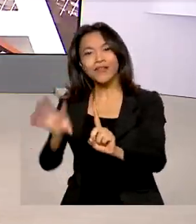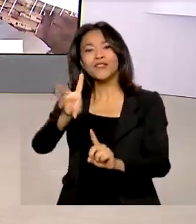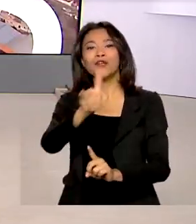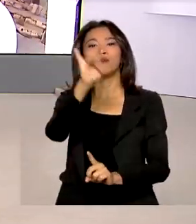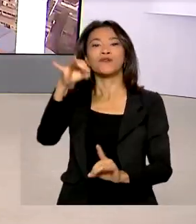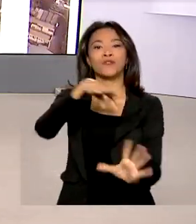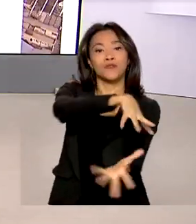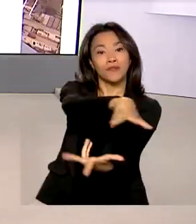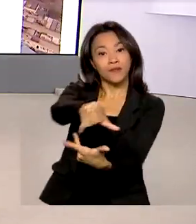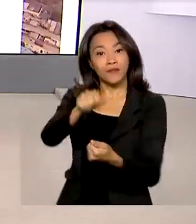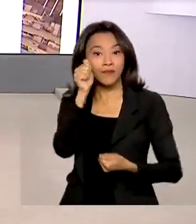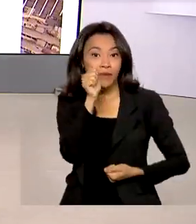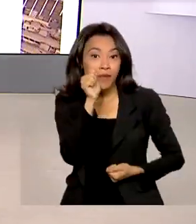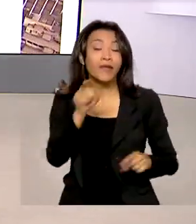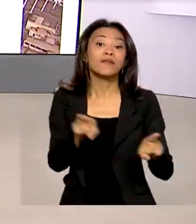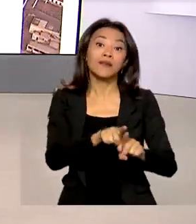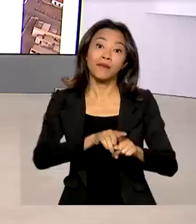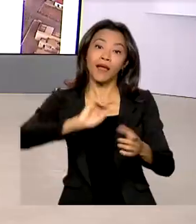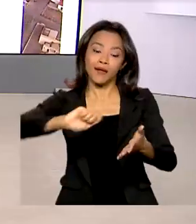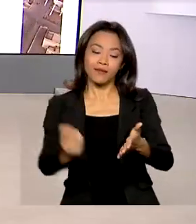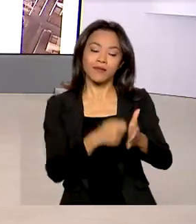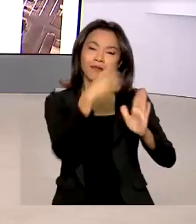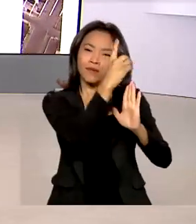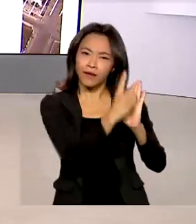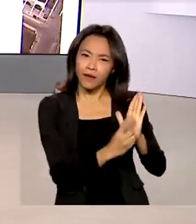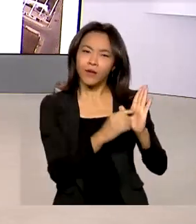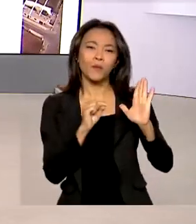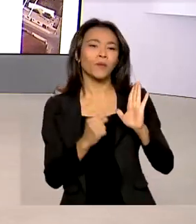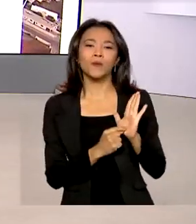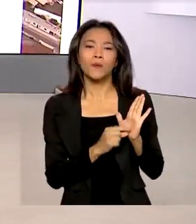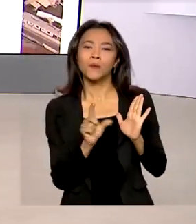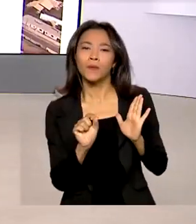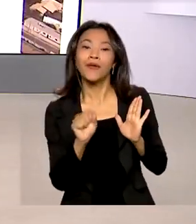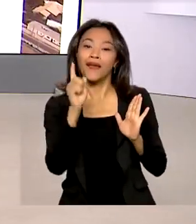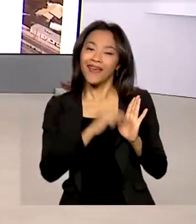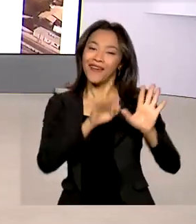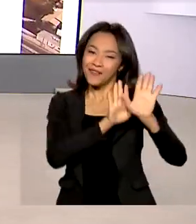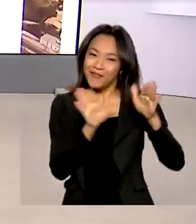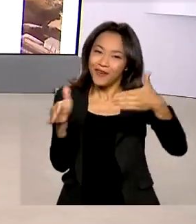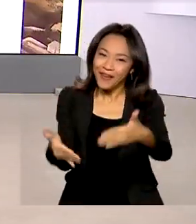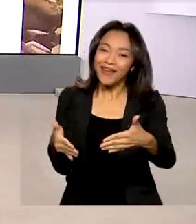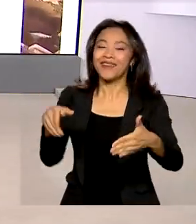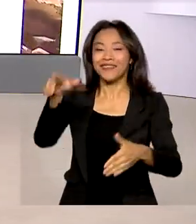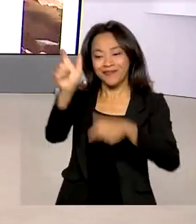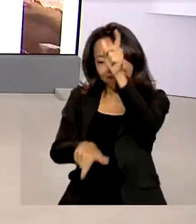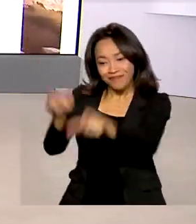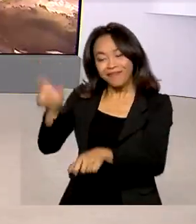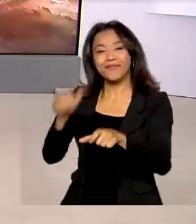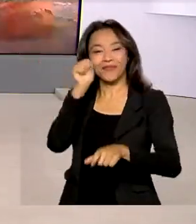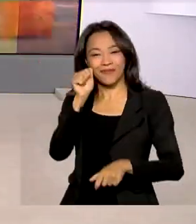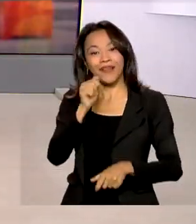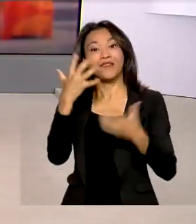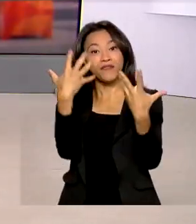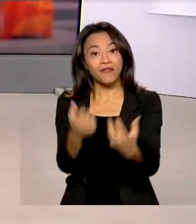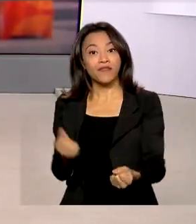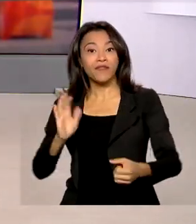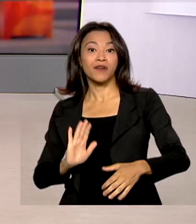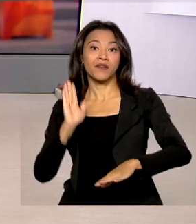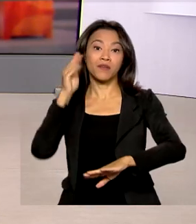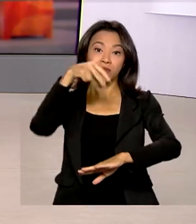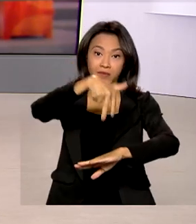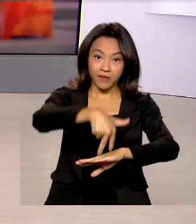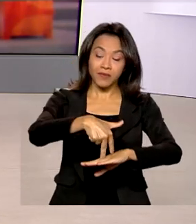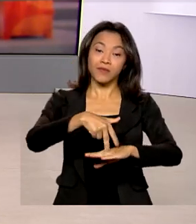da Mulher e também assina decretos com iniciativas voltadas ao público feminino. Vamos agora ao Palácio do Planalto